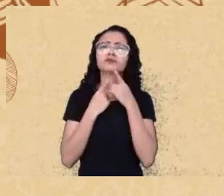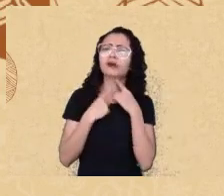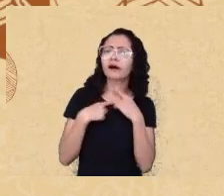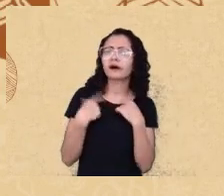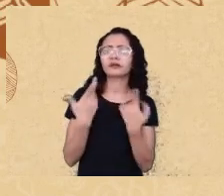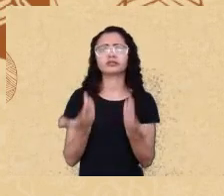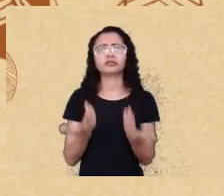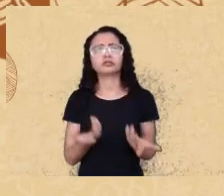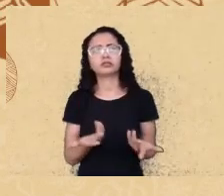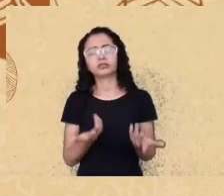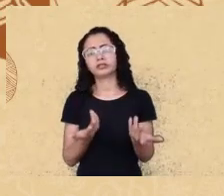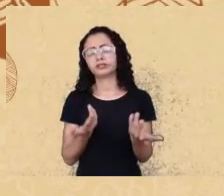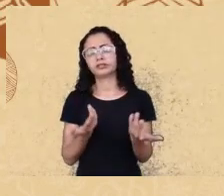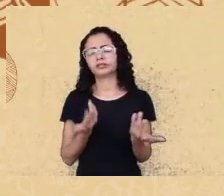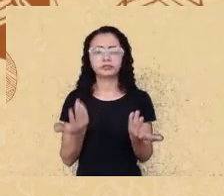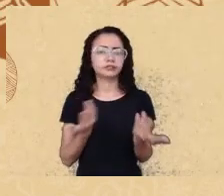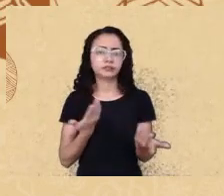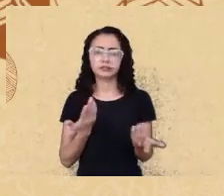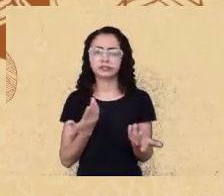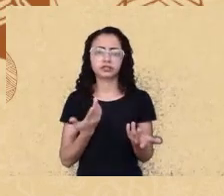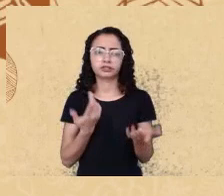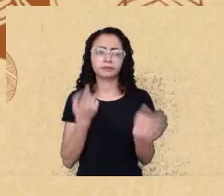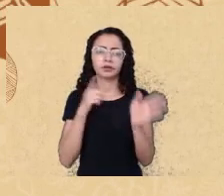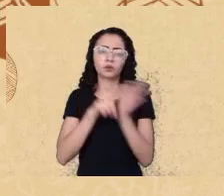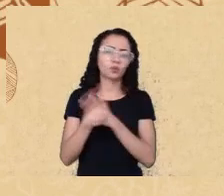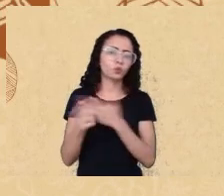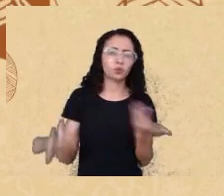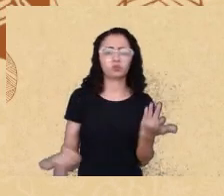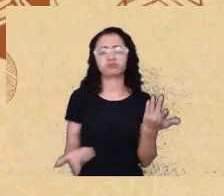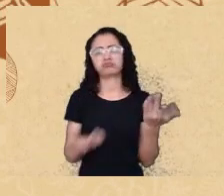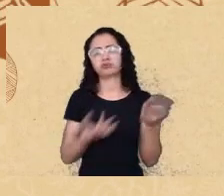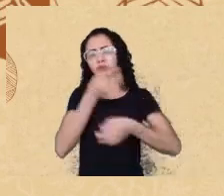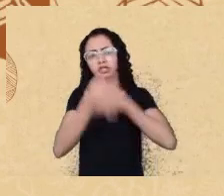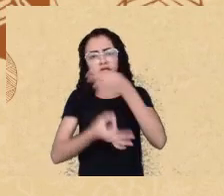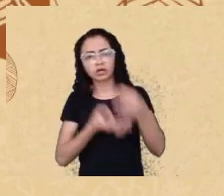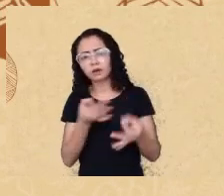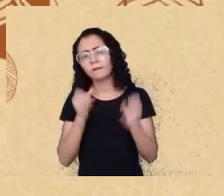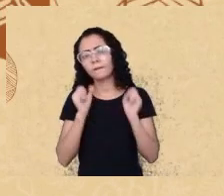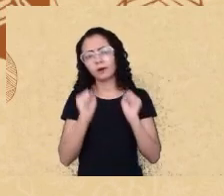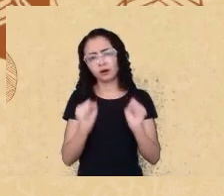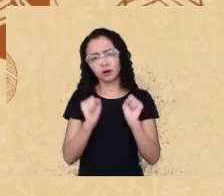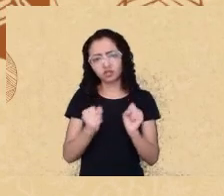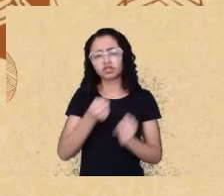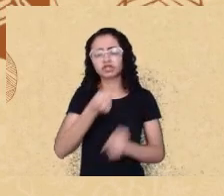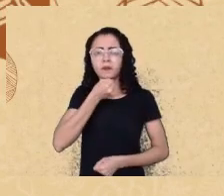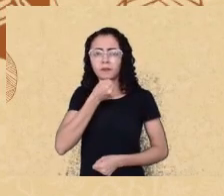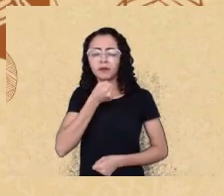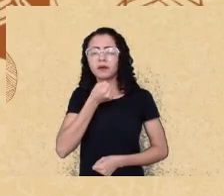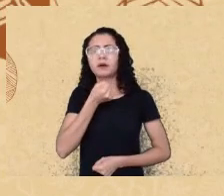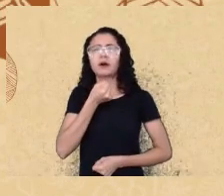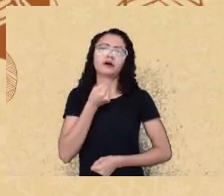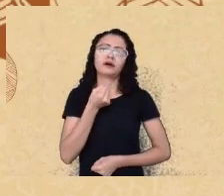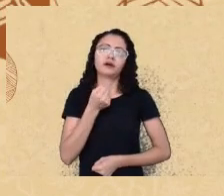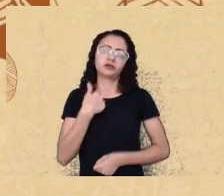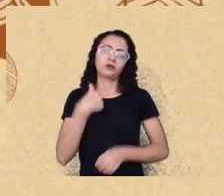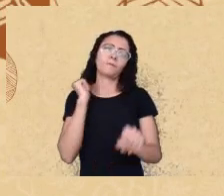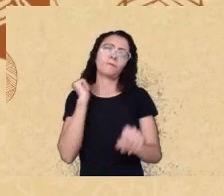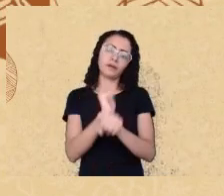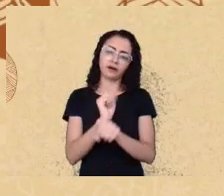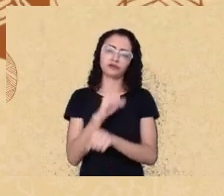expressão, pode ficar à vontade usando o microfone que eu prontamente vou parar e a gente vai discutir.